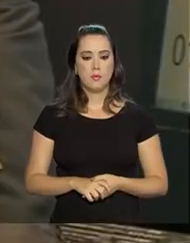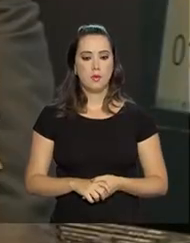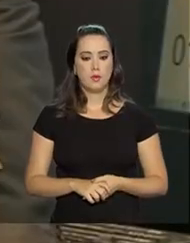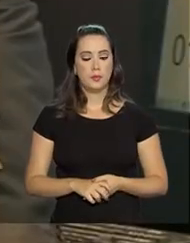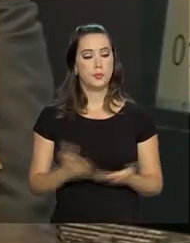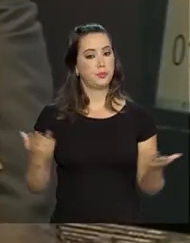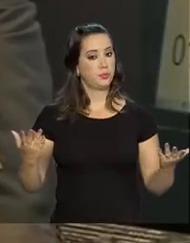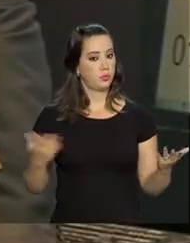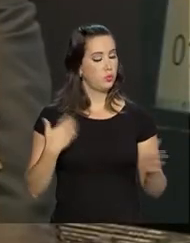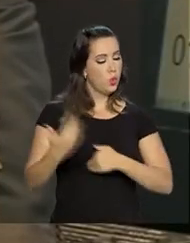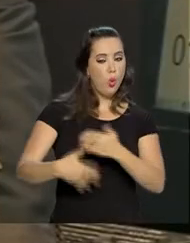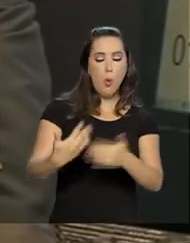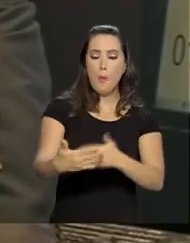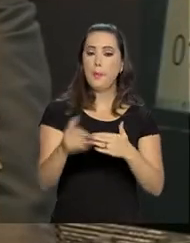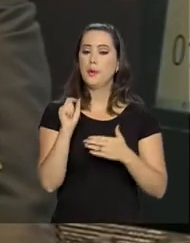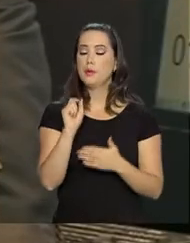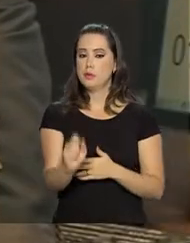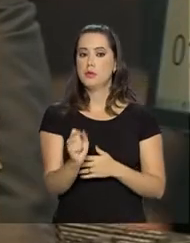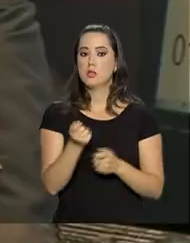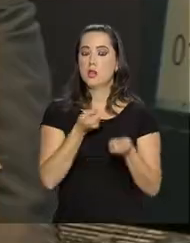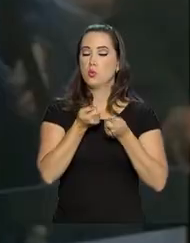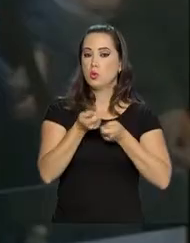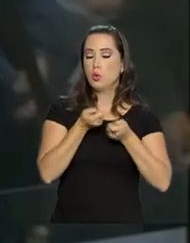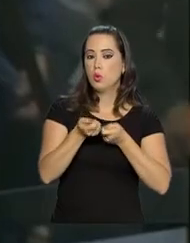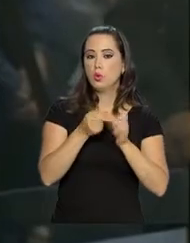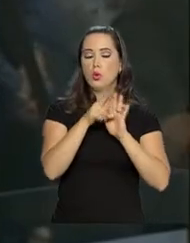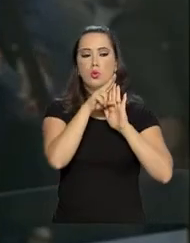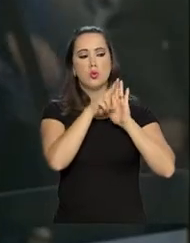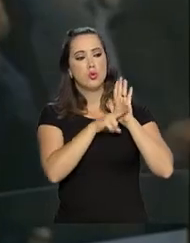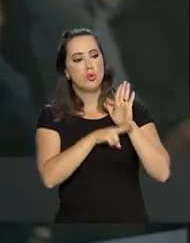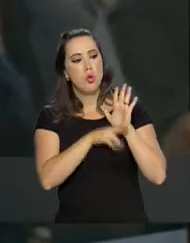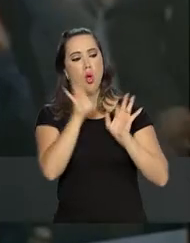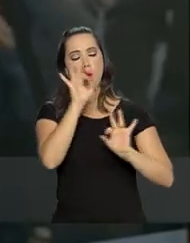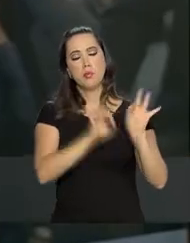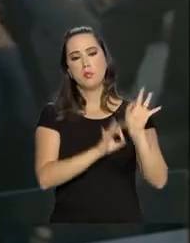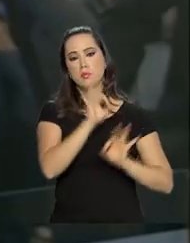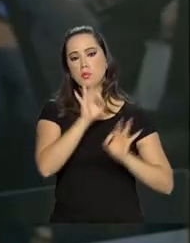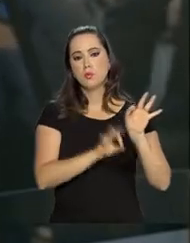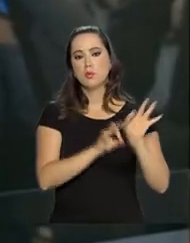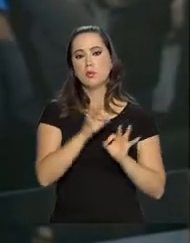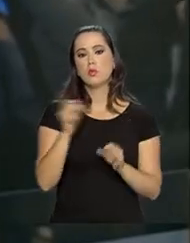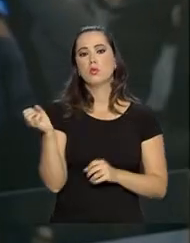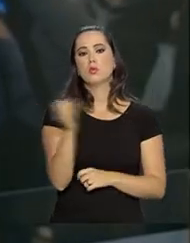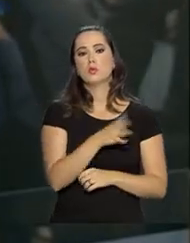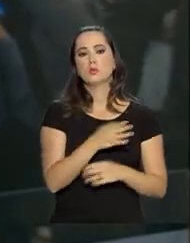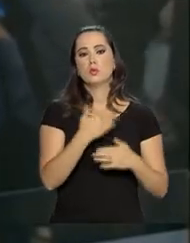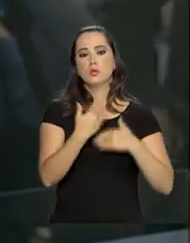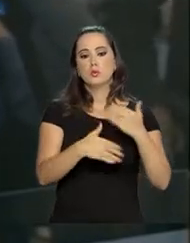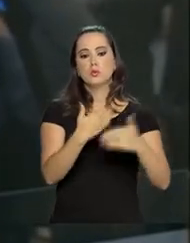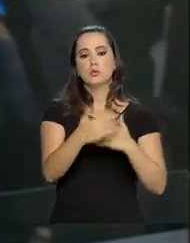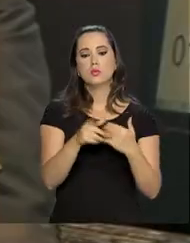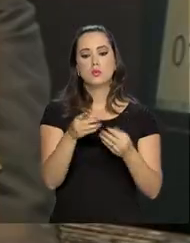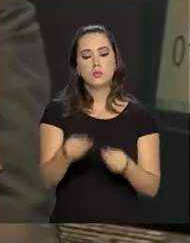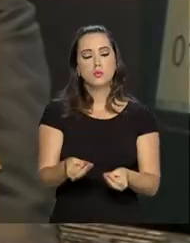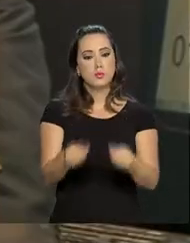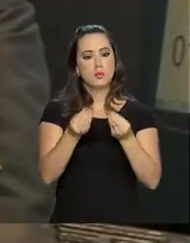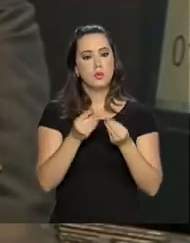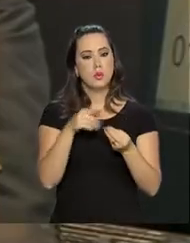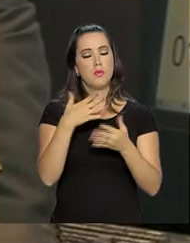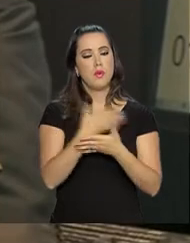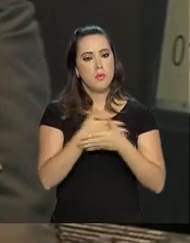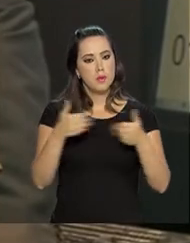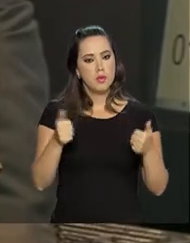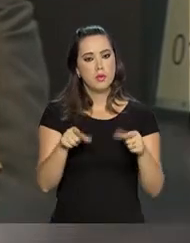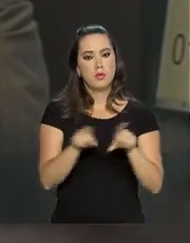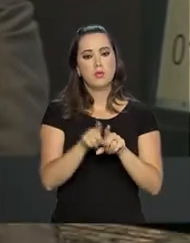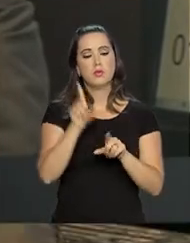O processo regulatório, o processo de organização, a modelagem, ela vem melhorando. E